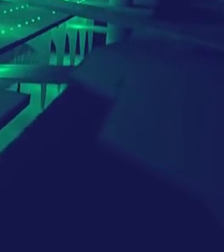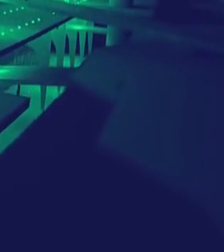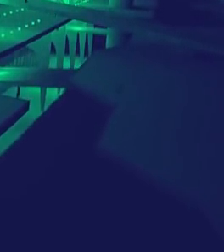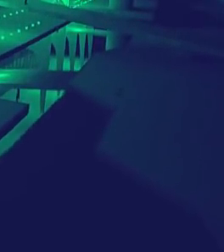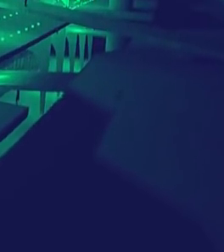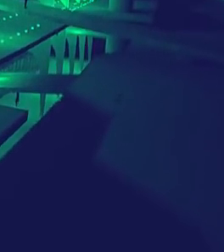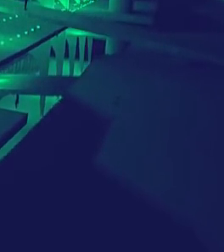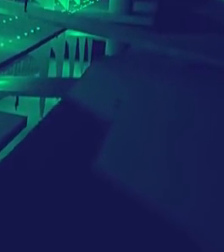e a do Obrigado.